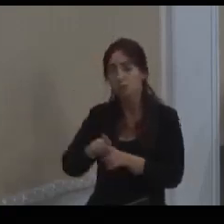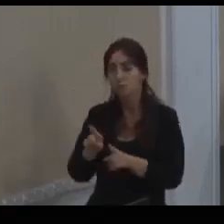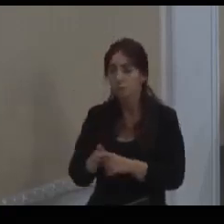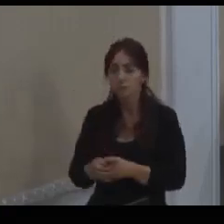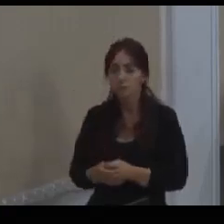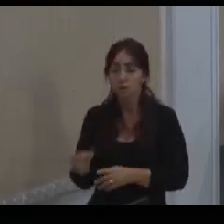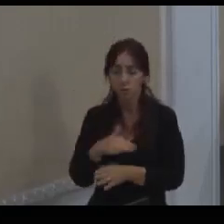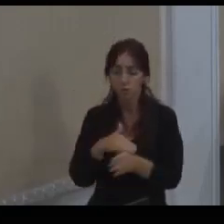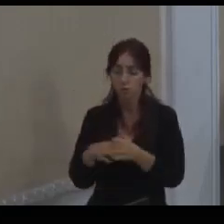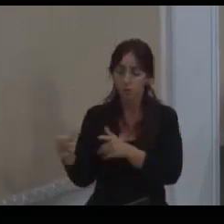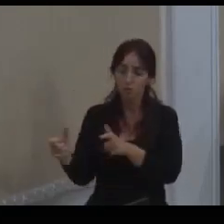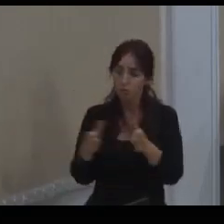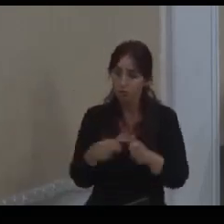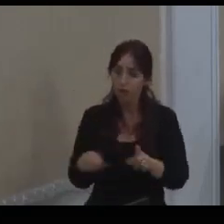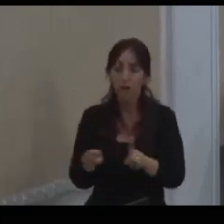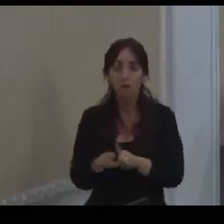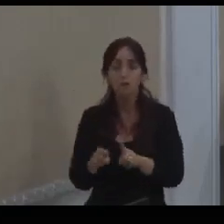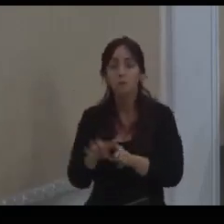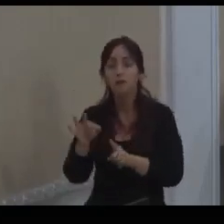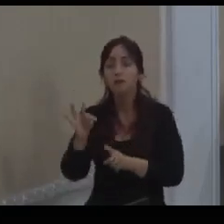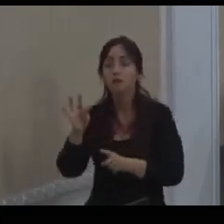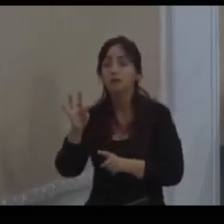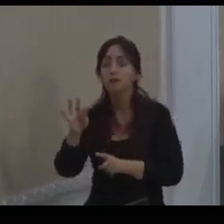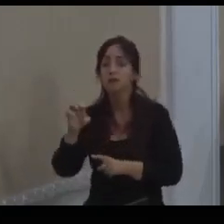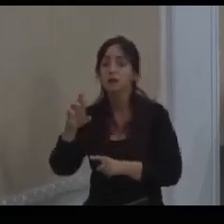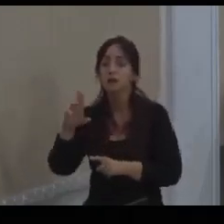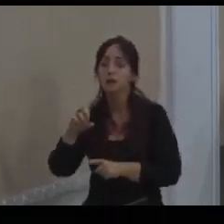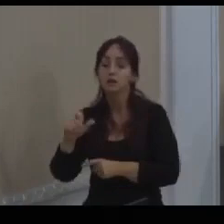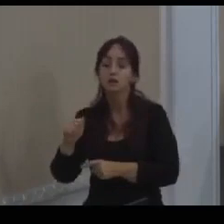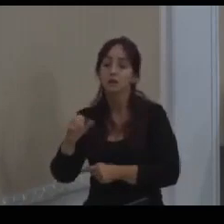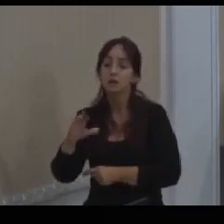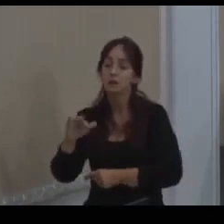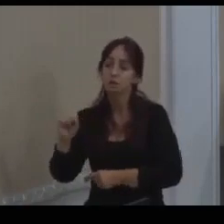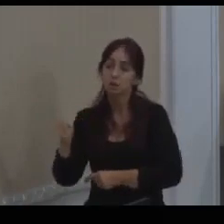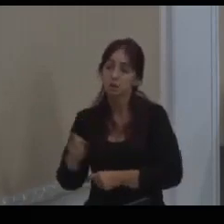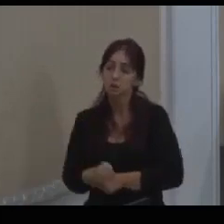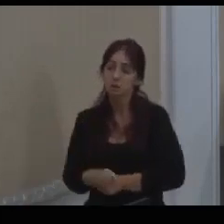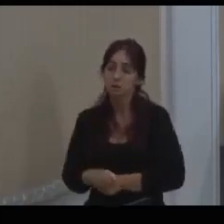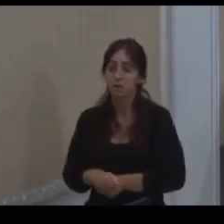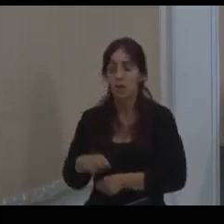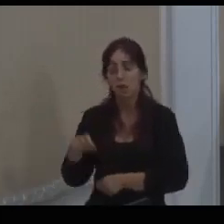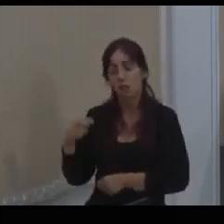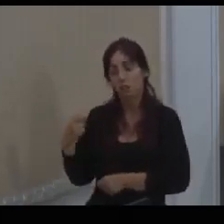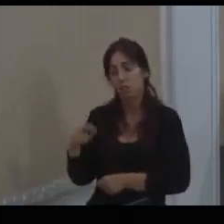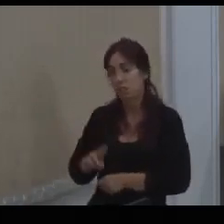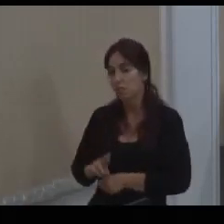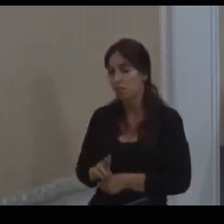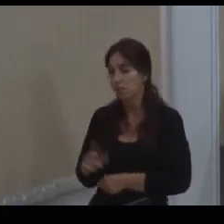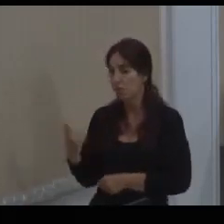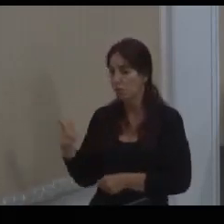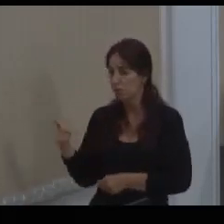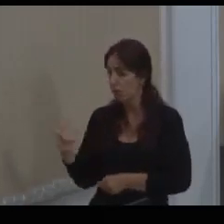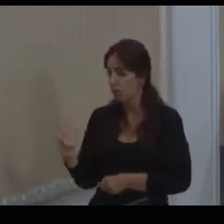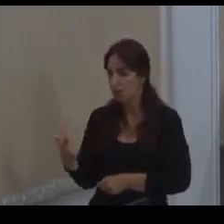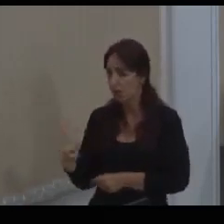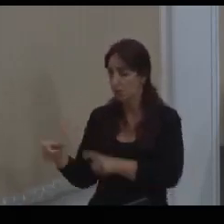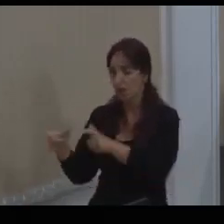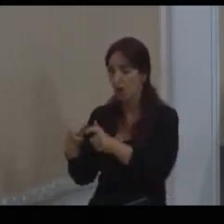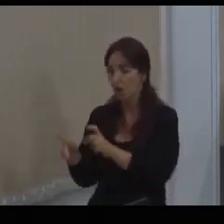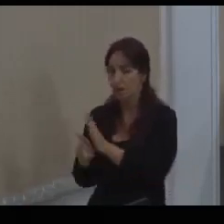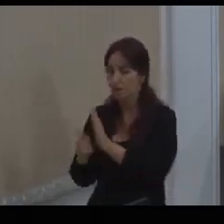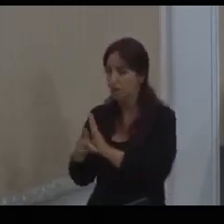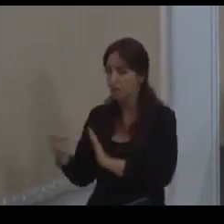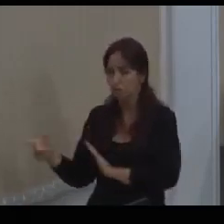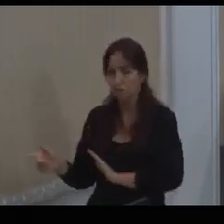própria Tereza Cristina Viz Express nós temos vários lugares. Não, não temos não, vereador. Temos sim, senhor. Não, não temos não. Você